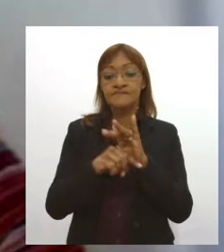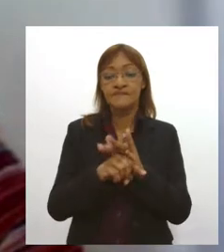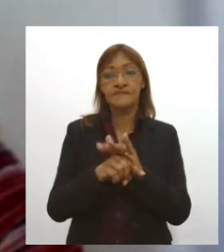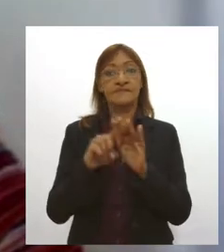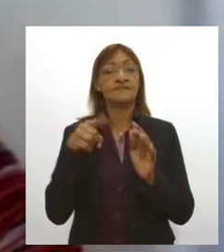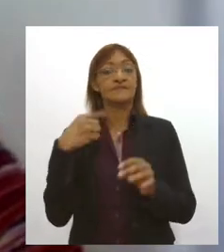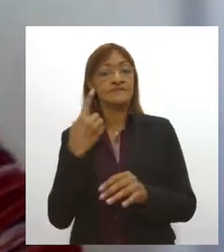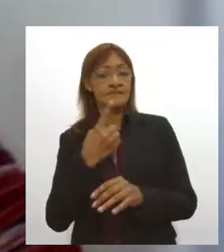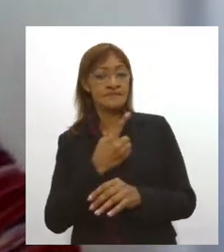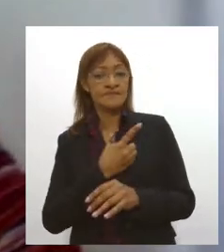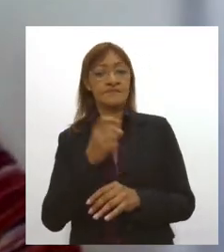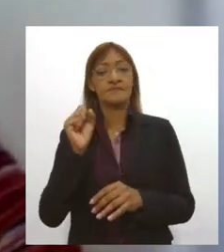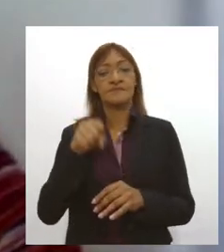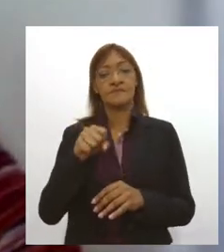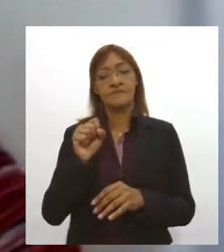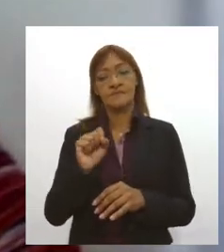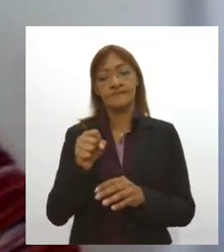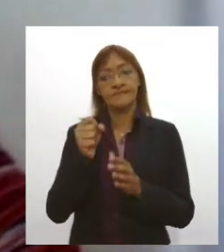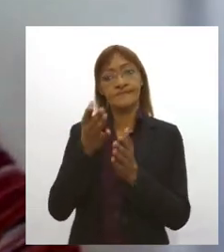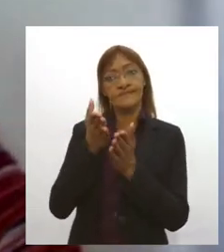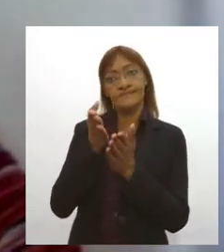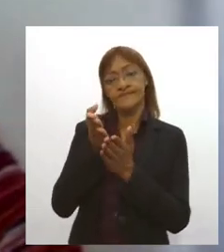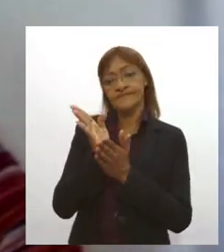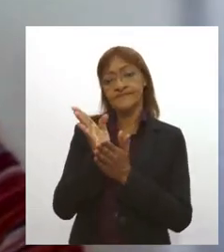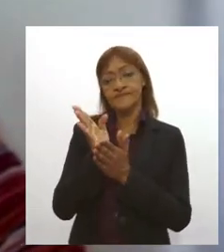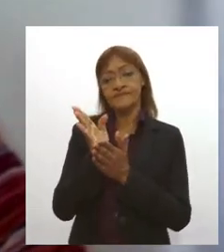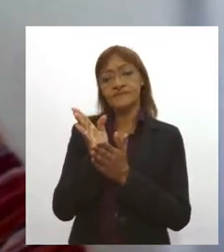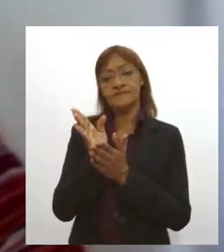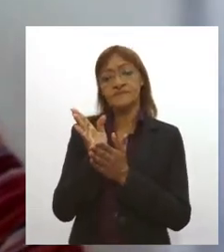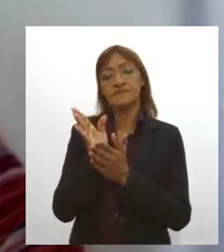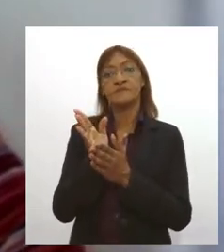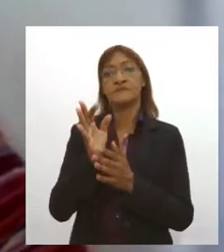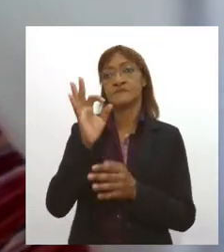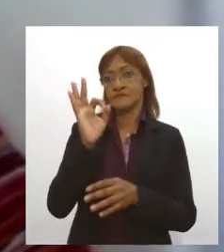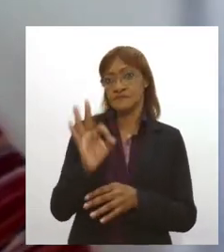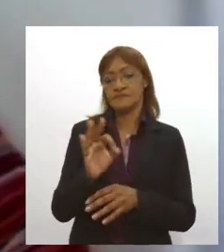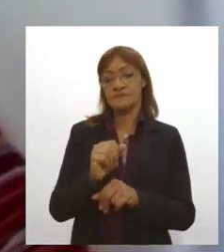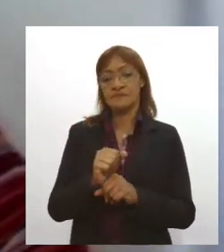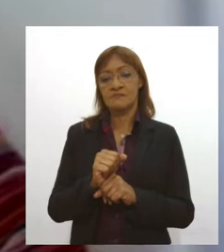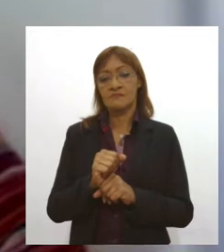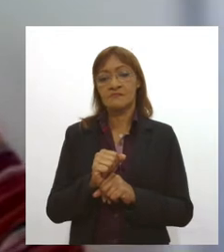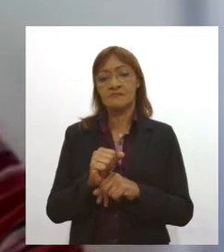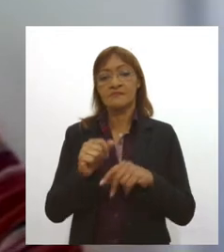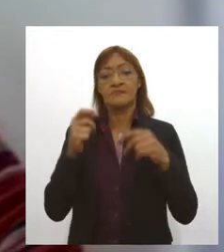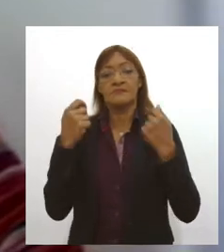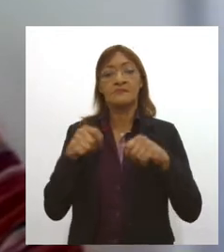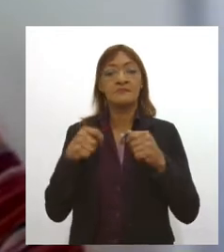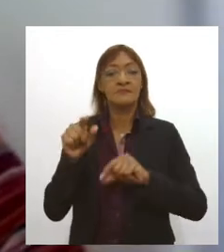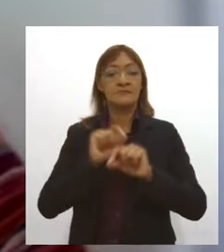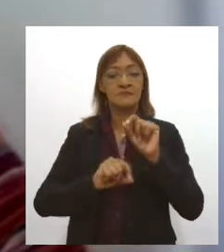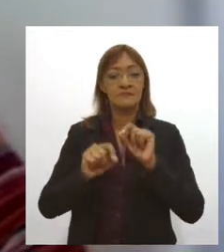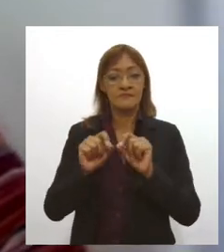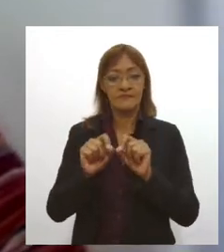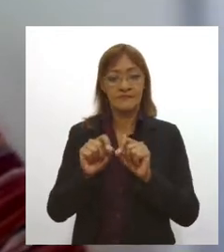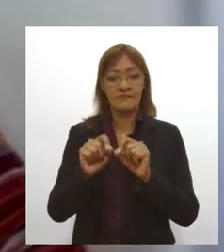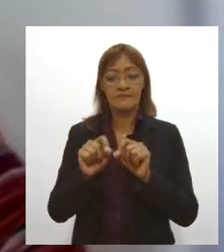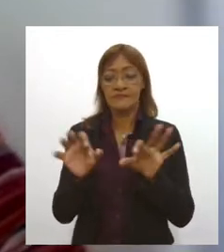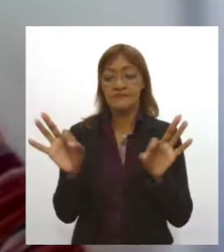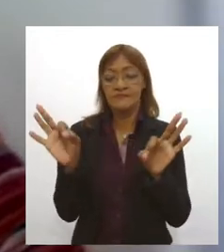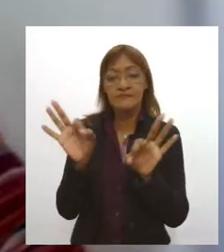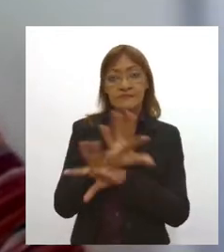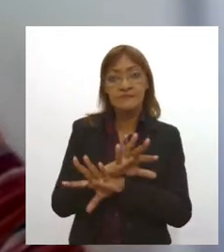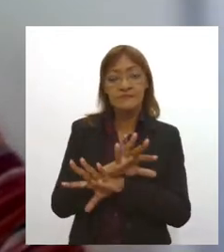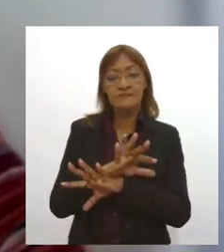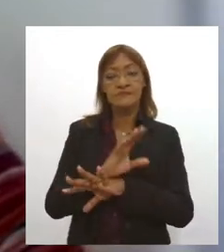poder realmente, de fato, ter uma aprovação regular, vamos dizer assim, precisa que esses estudos sejam concluídos e que a gente